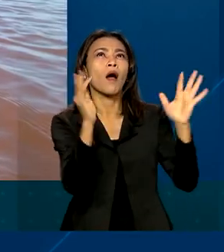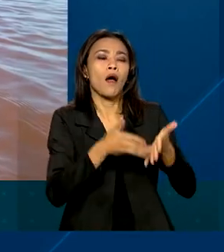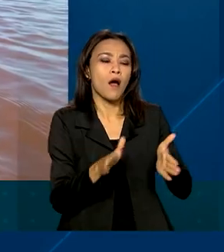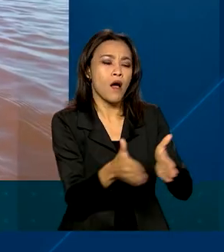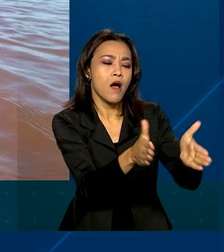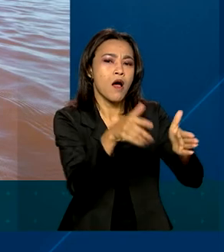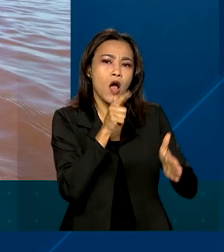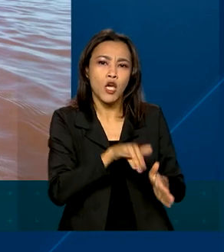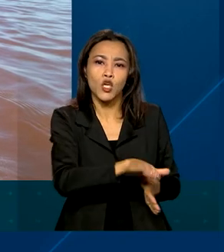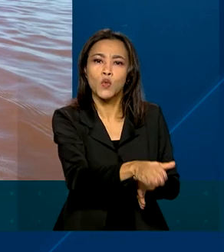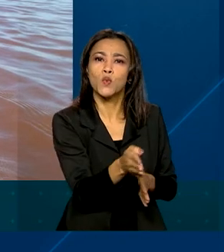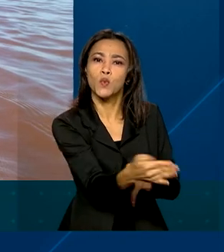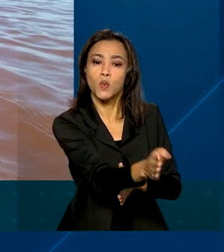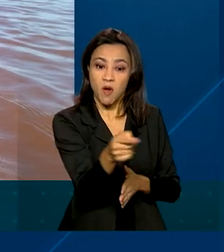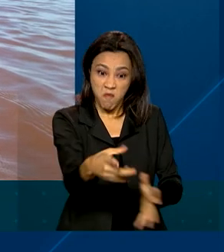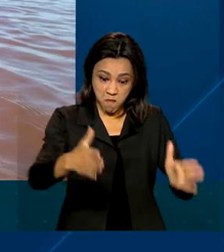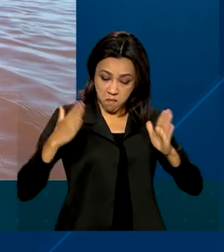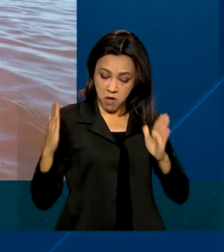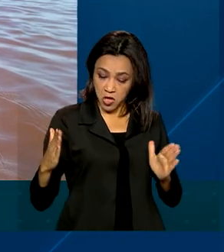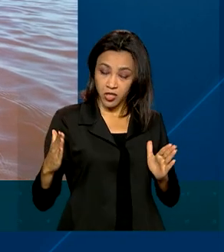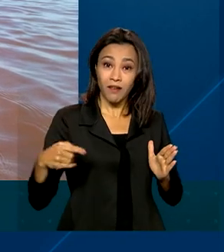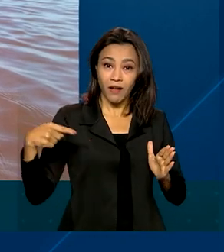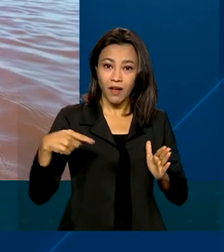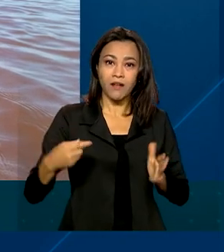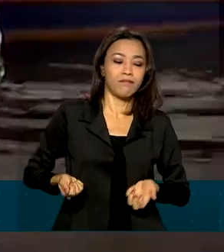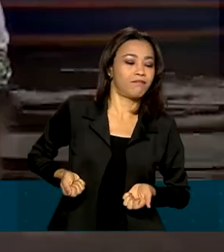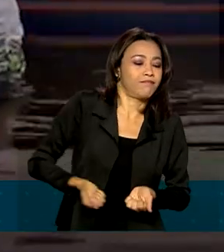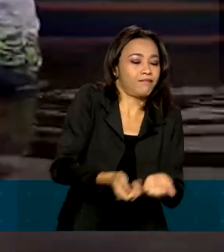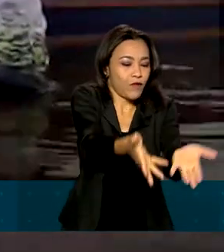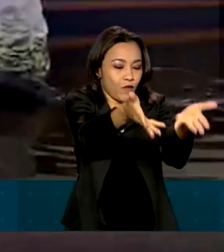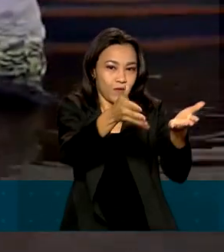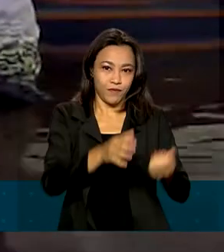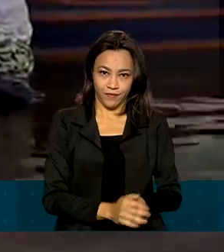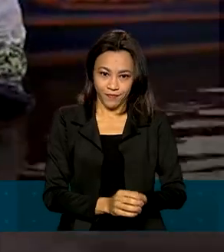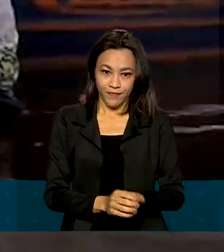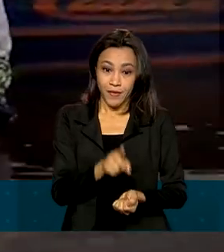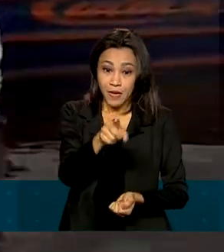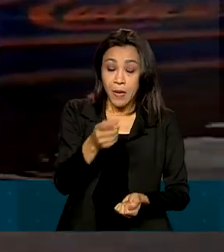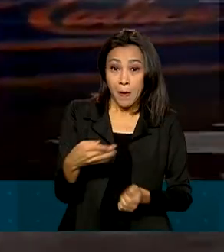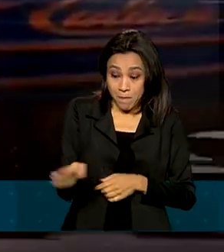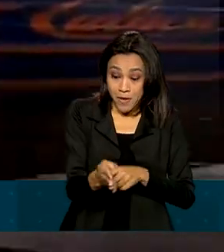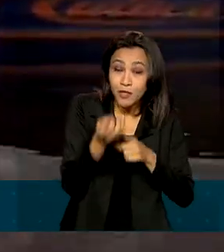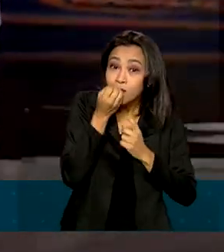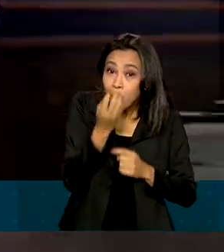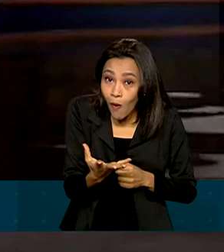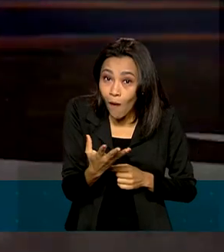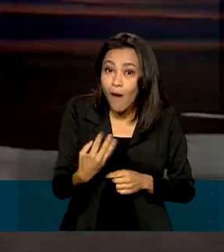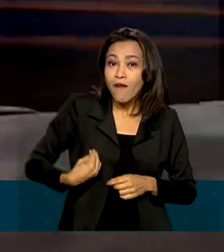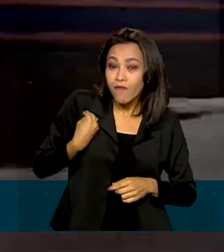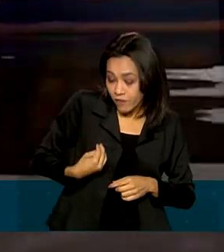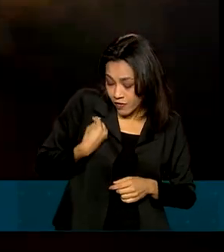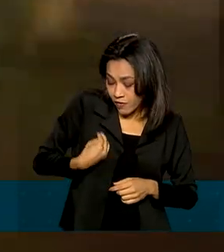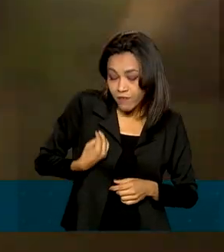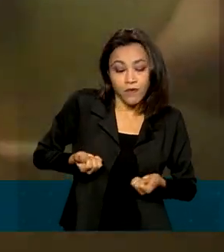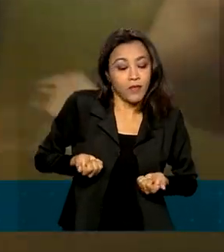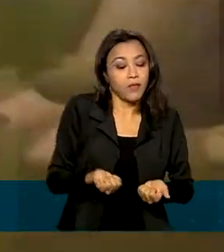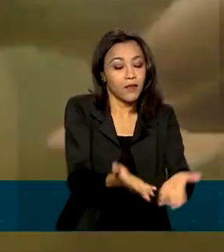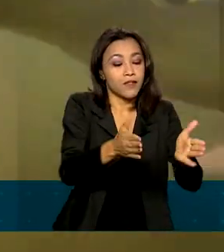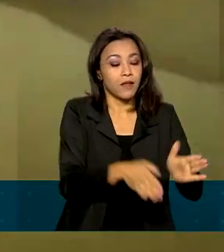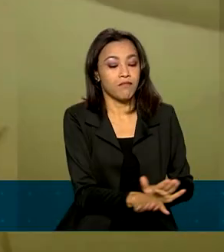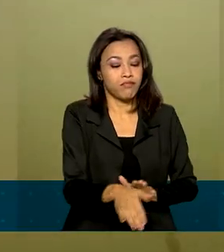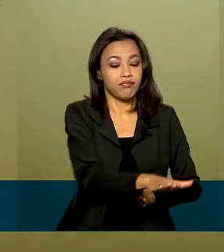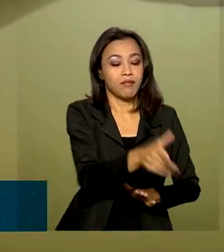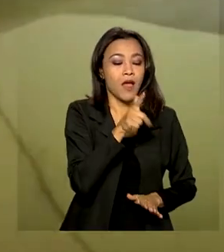você consegue um peixão, ele é devolvido. Peixe bom é peixe vivo, é peixe na água. Tchau,